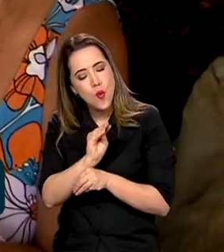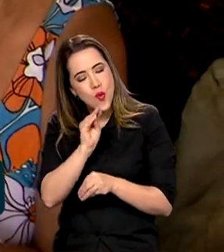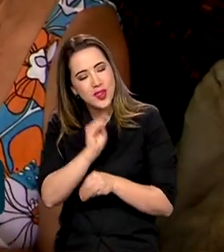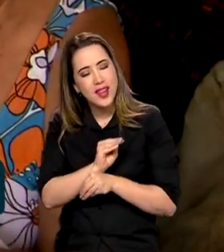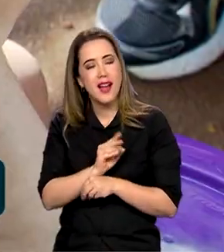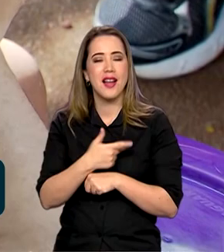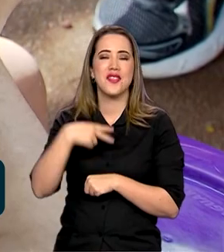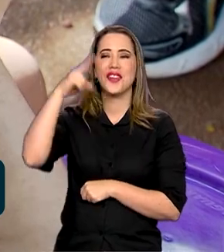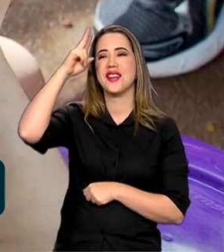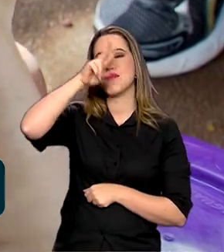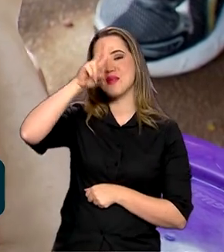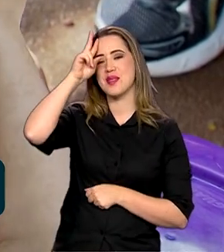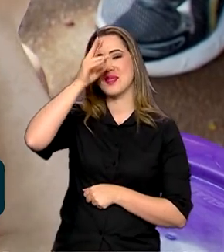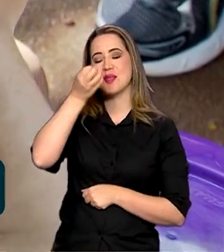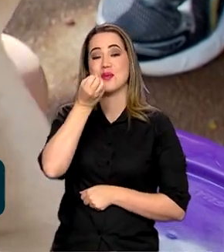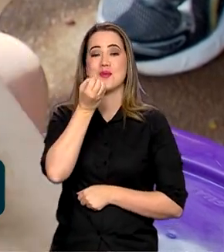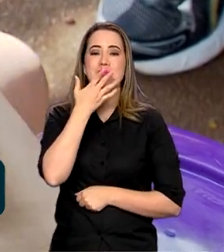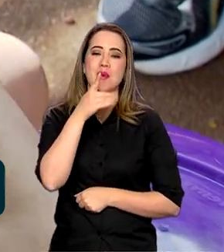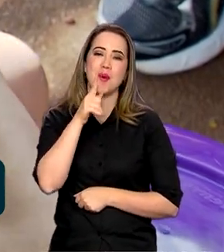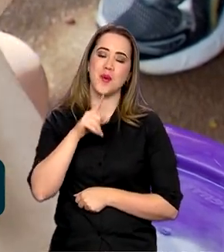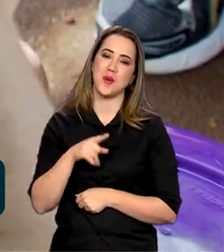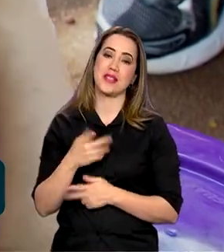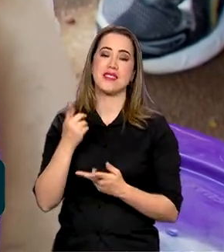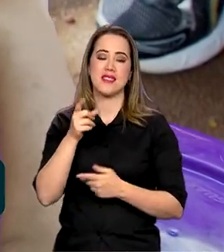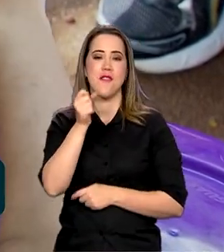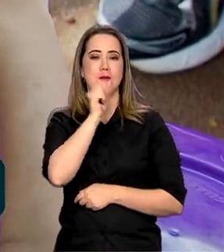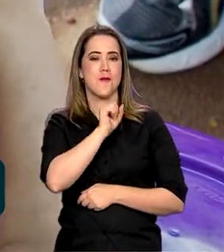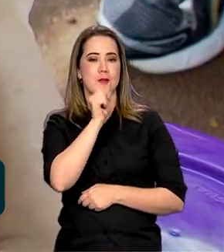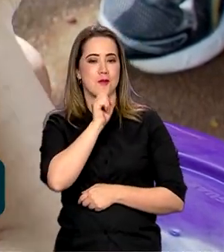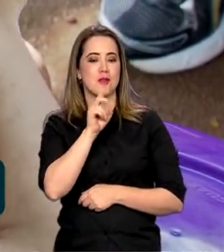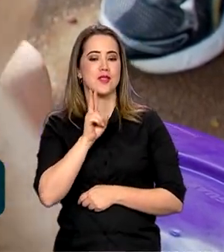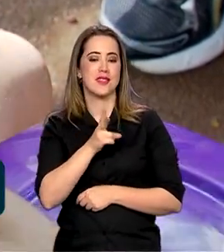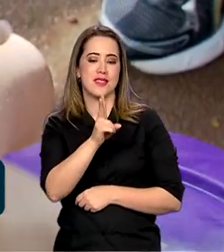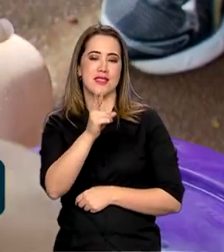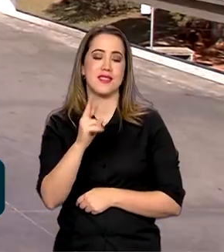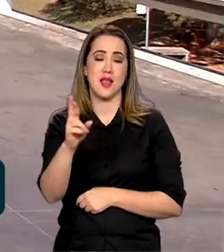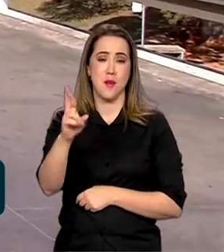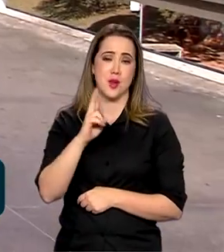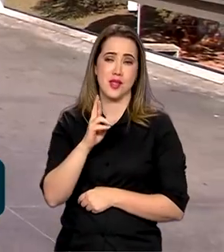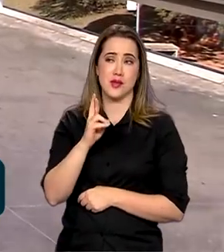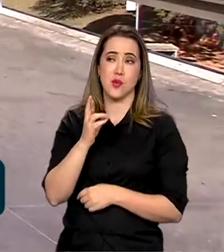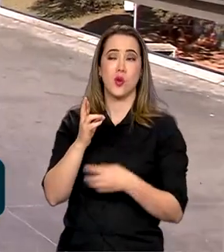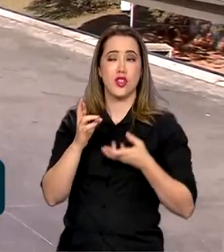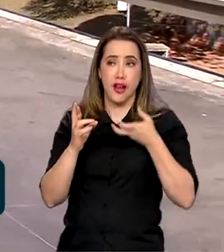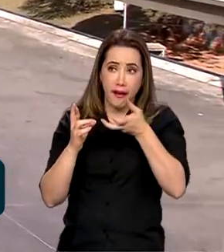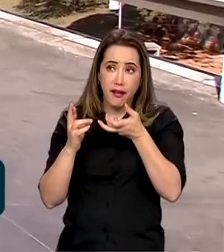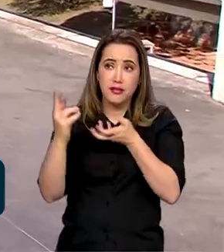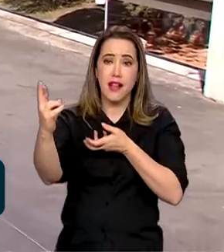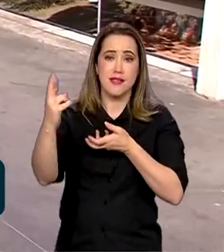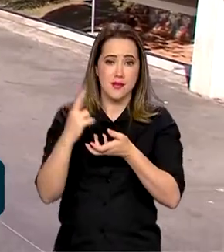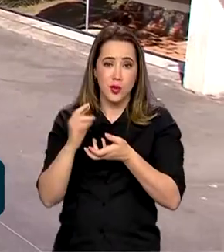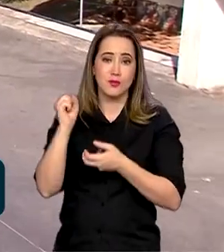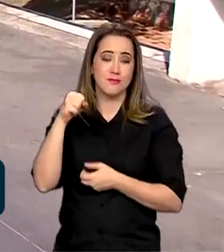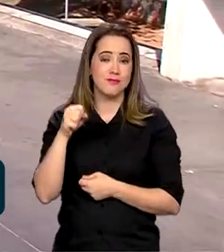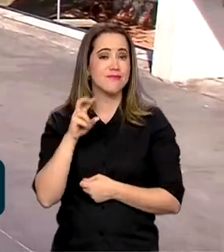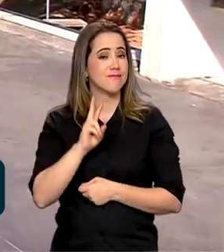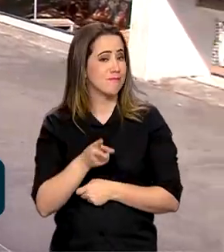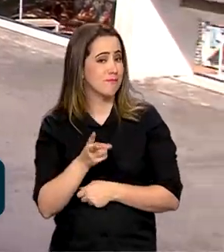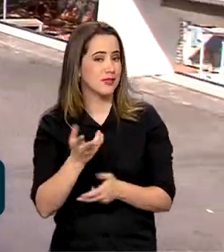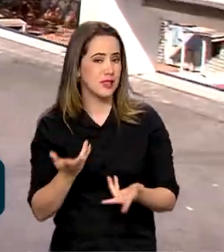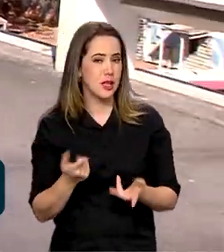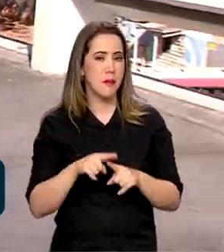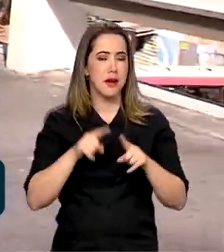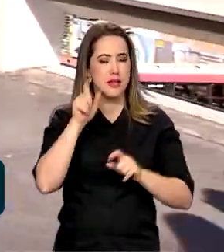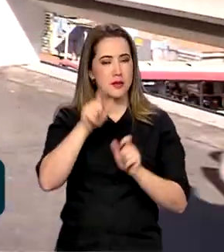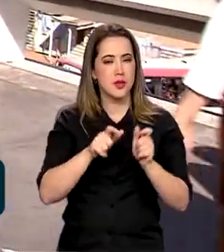lembranças. Aqueles que fazem todas as nossas vontades. E ainda tem gente que diz que os avós